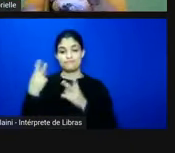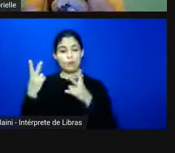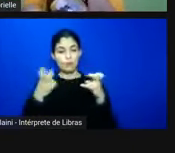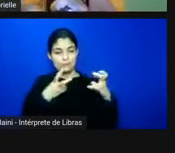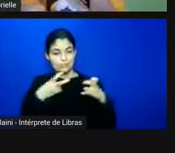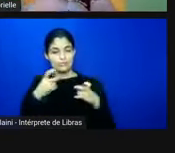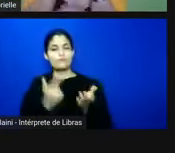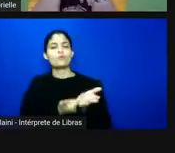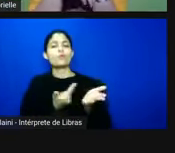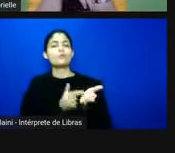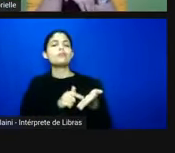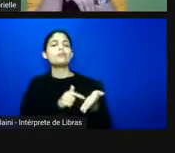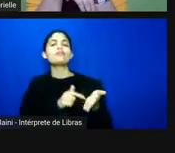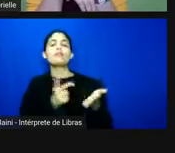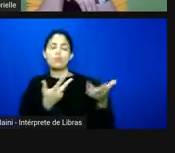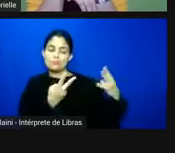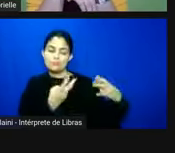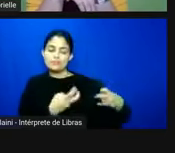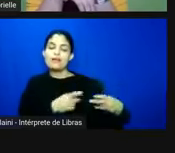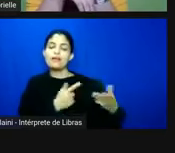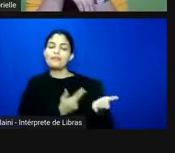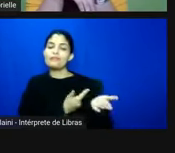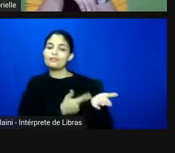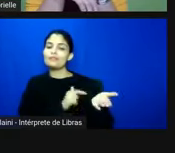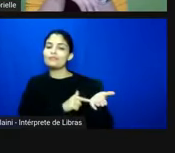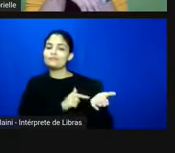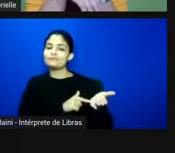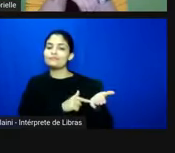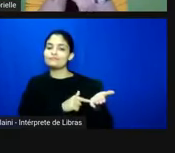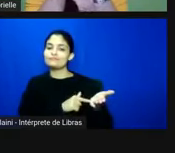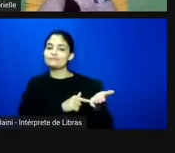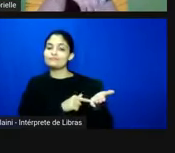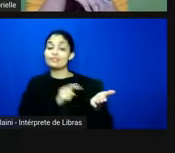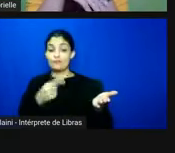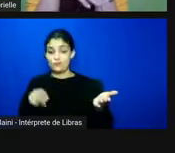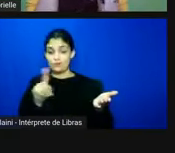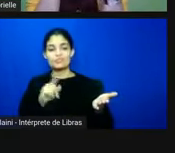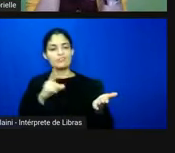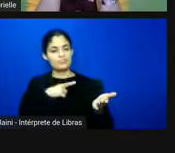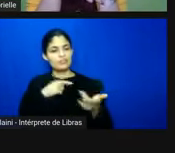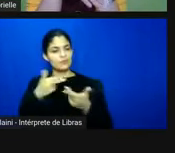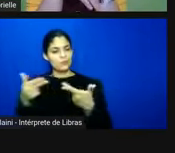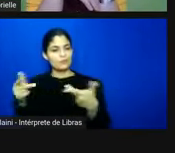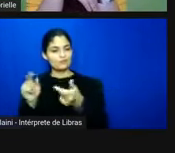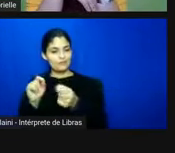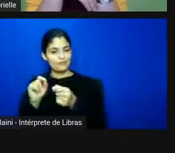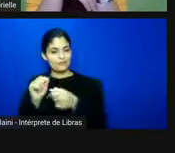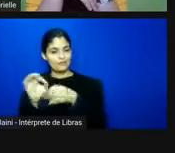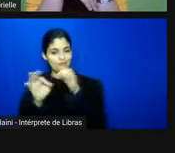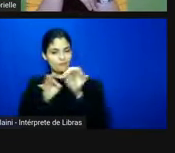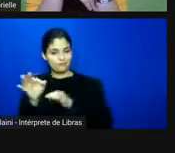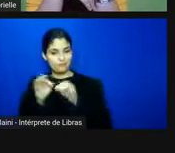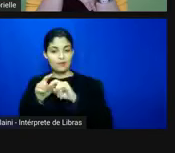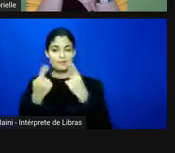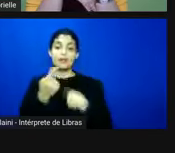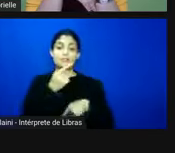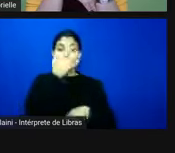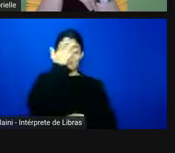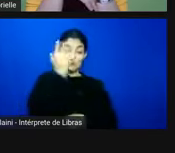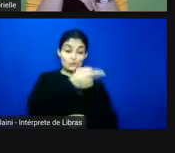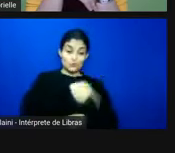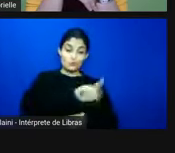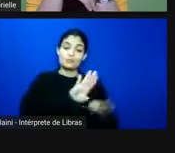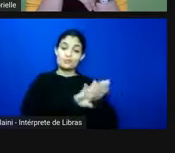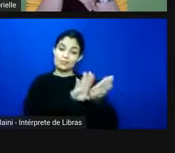o que esse livro está fazendo tá coleguinhas porque vocês têm algo para fazer e essa gente já não só montou o material mas já está dando